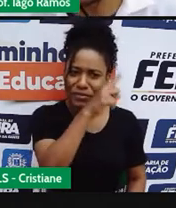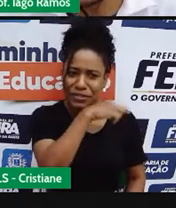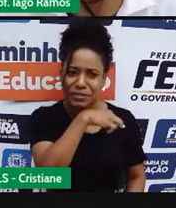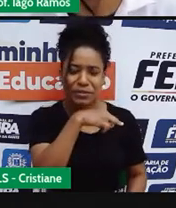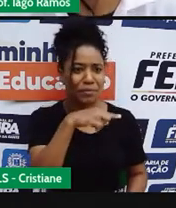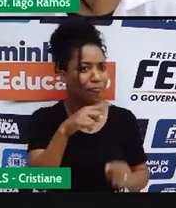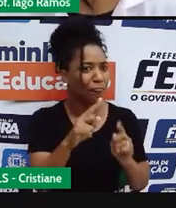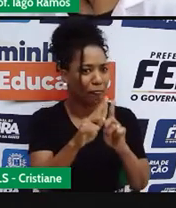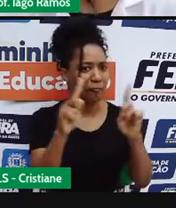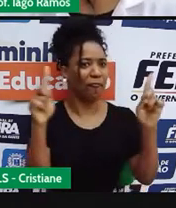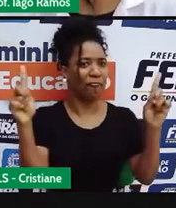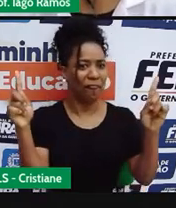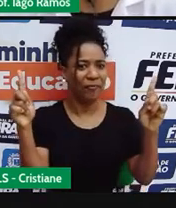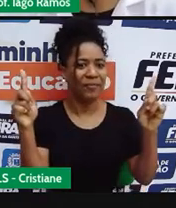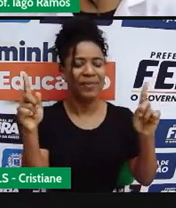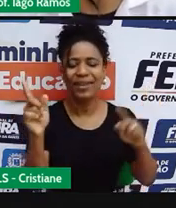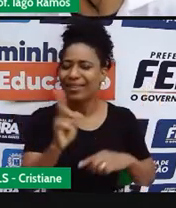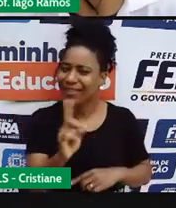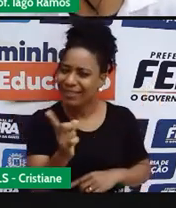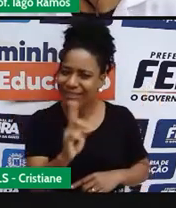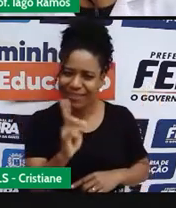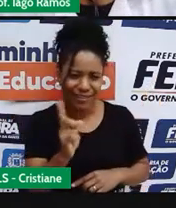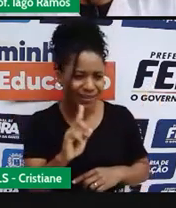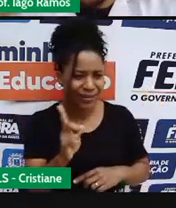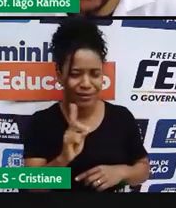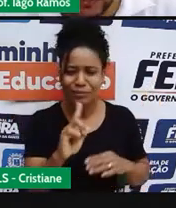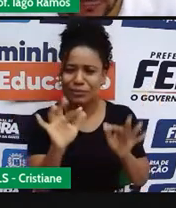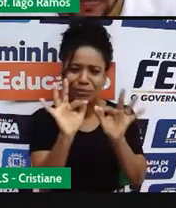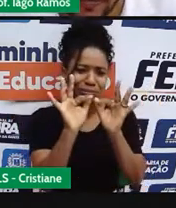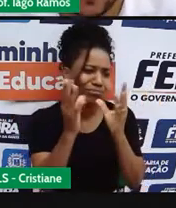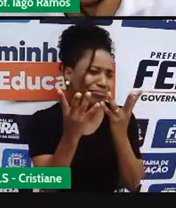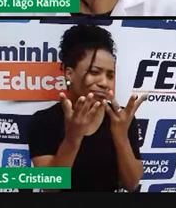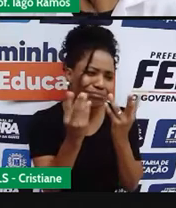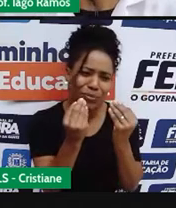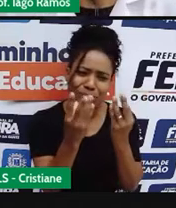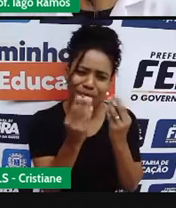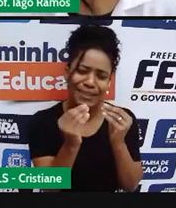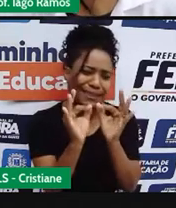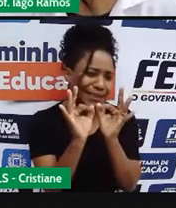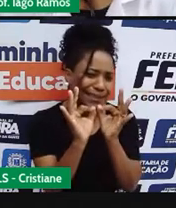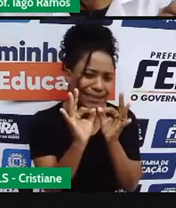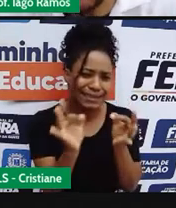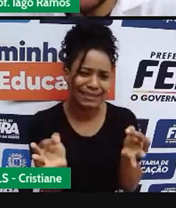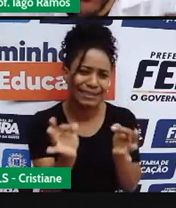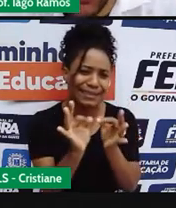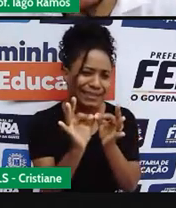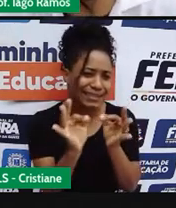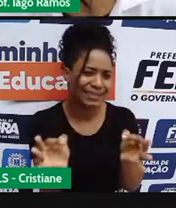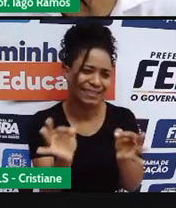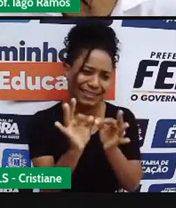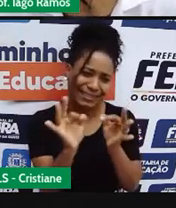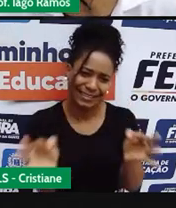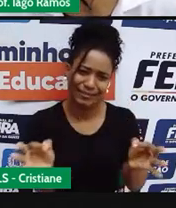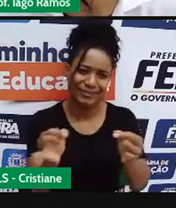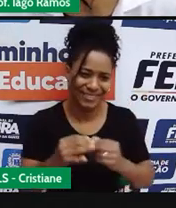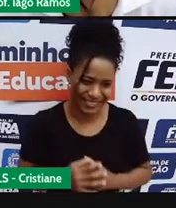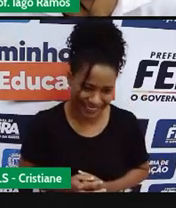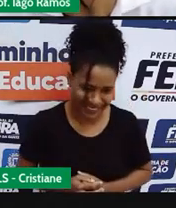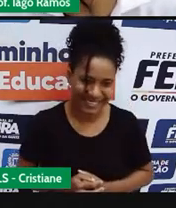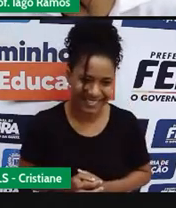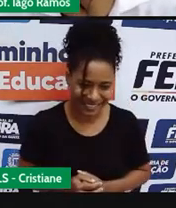mas, mas a gente vai ver que é algo muito, mas muito, muito, muito, muito simples,